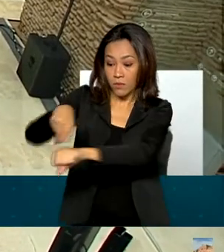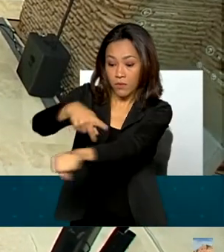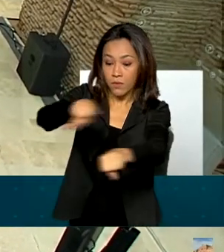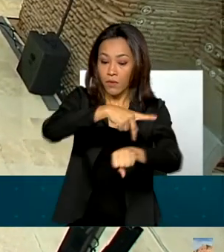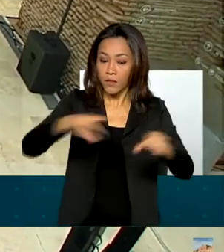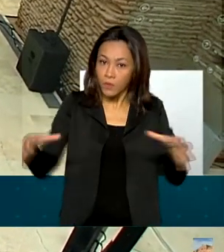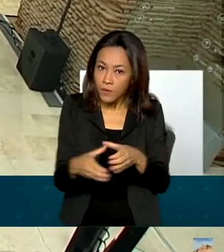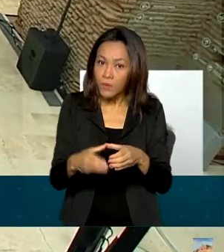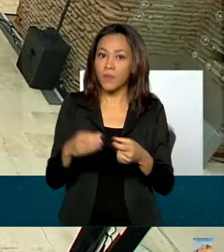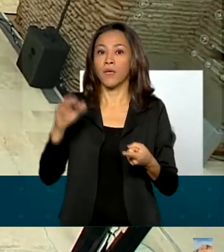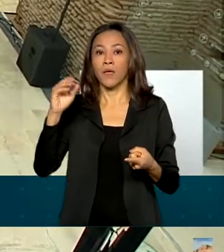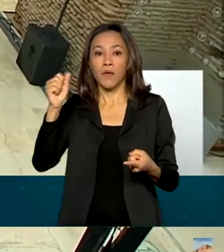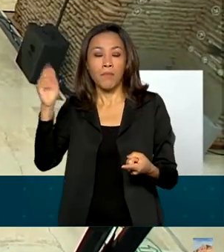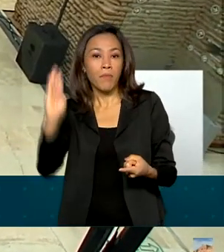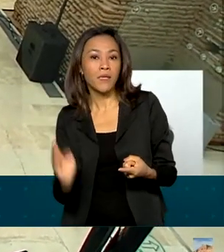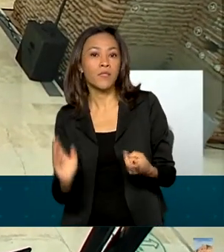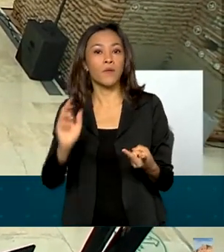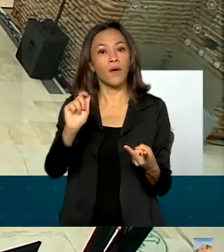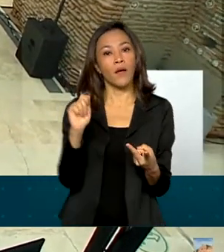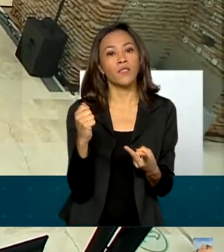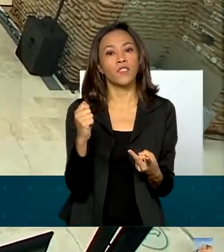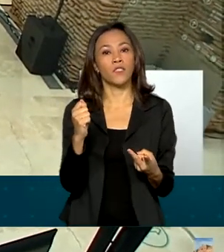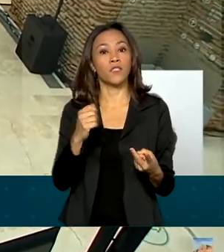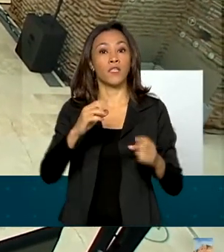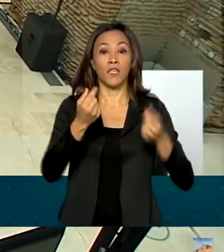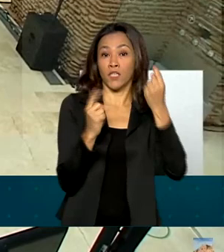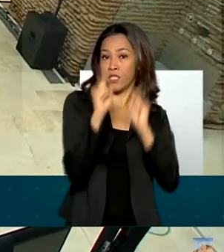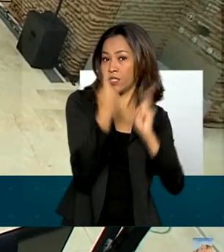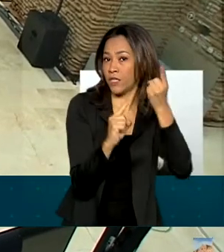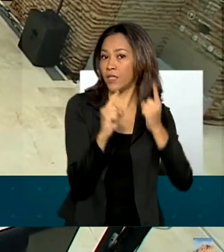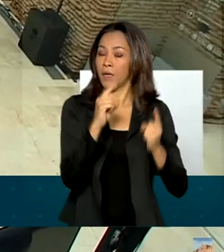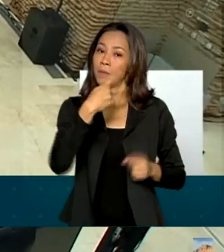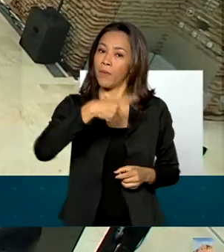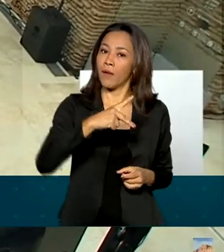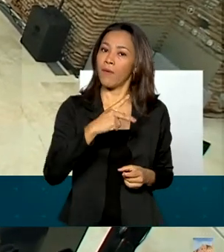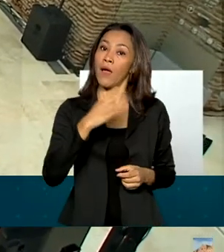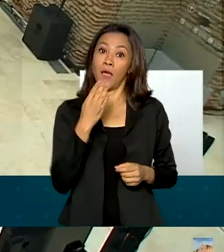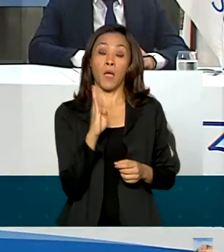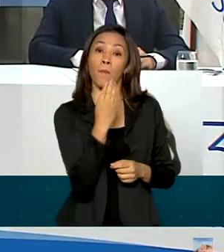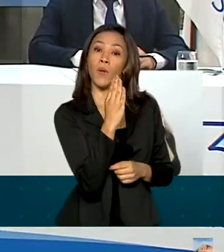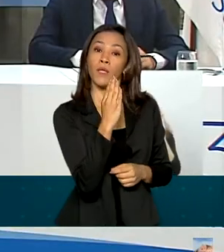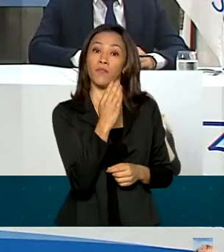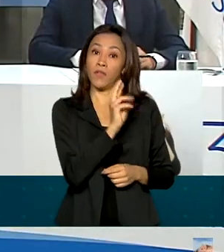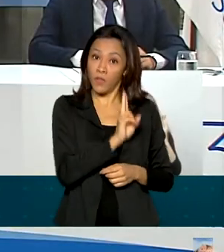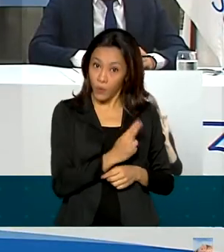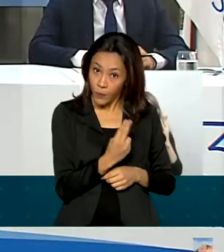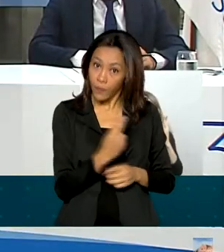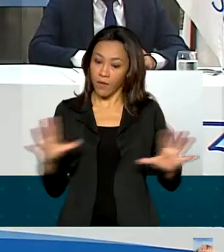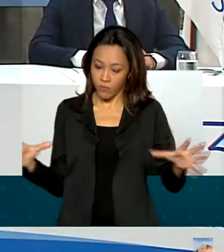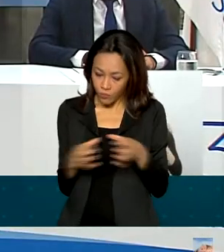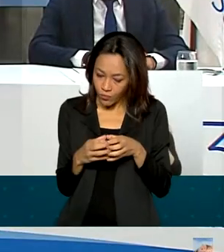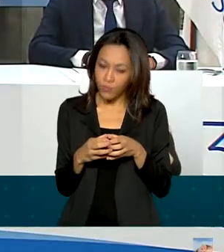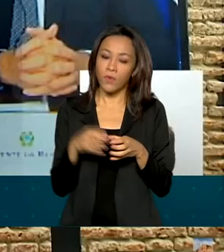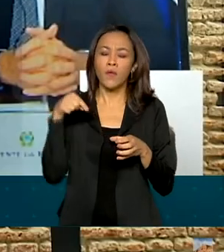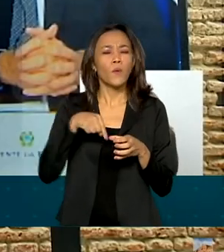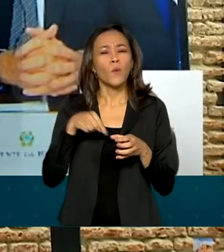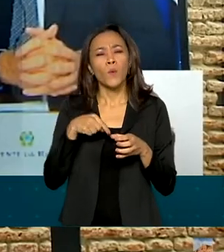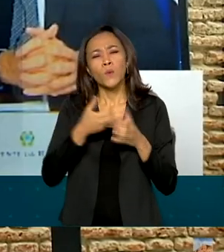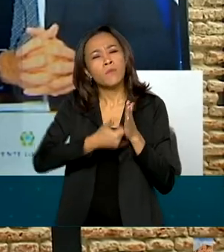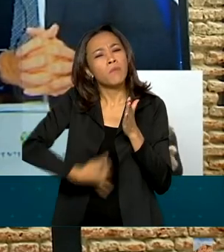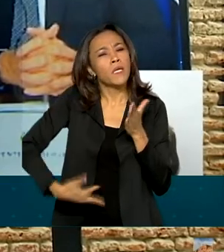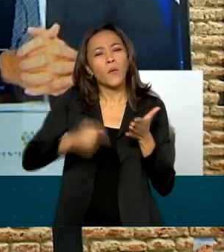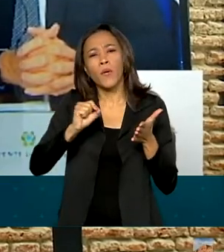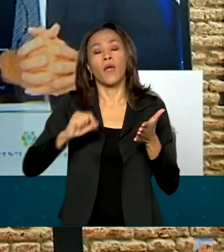hoje Brasil, Argentina, Chile, Paraguai, Bolívia e Uruguai. O documento apresenta direitos e